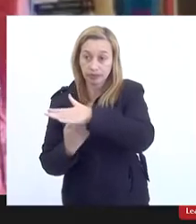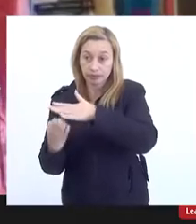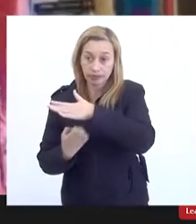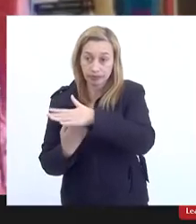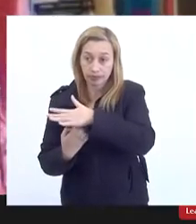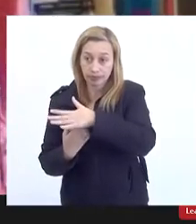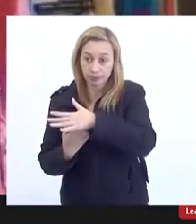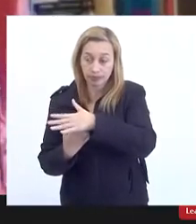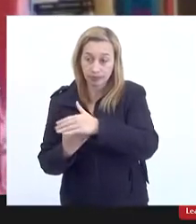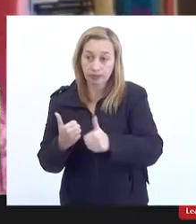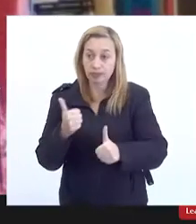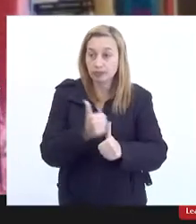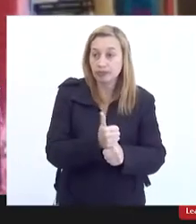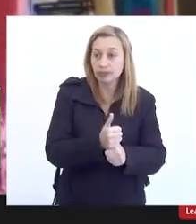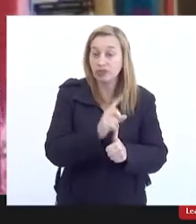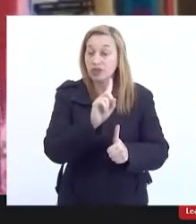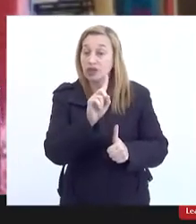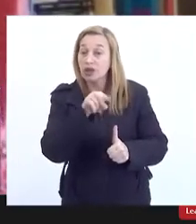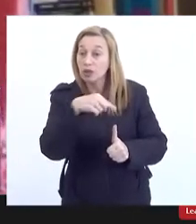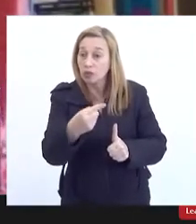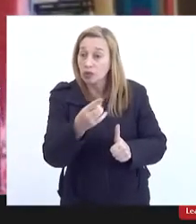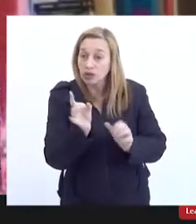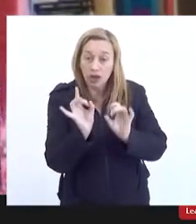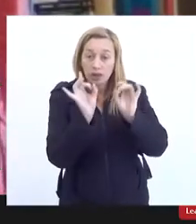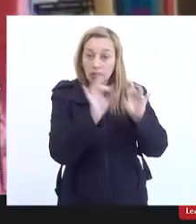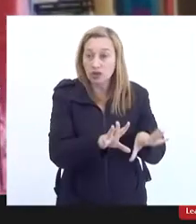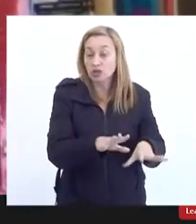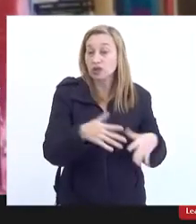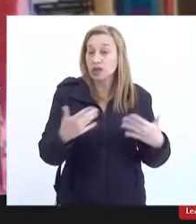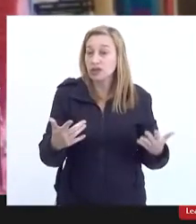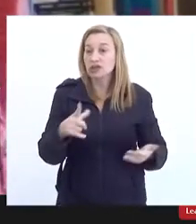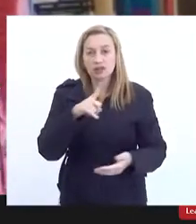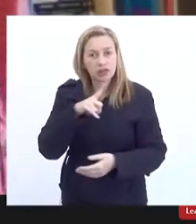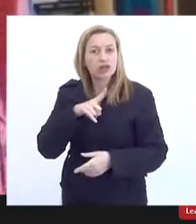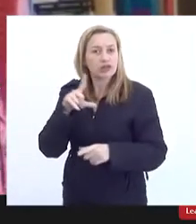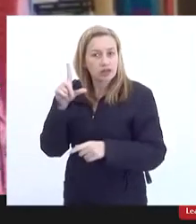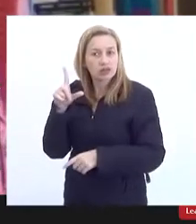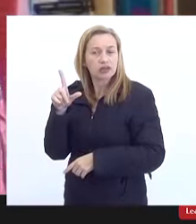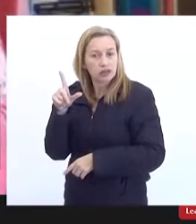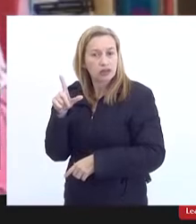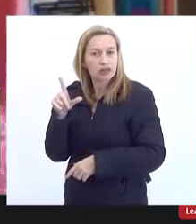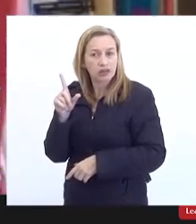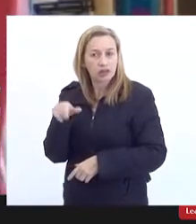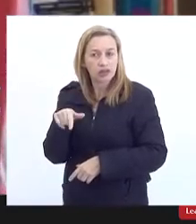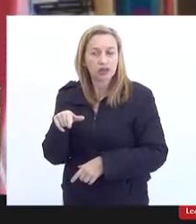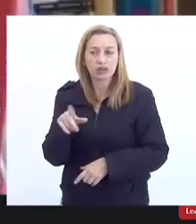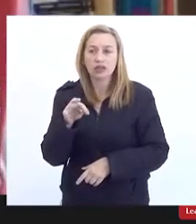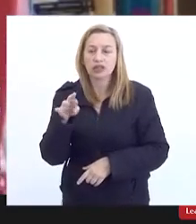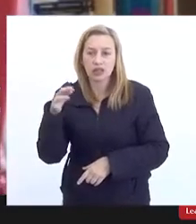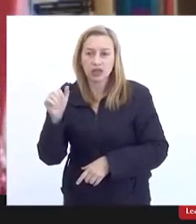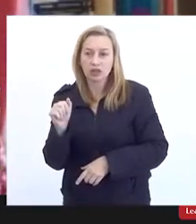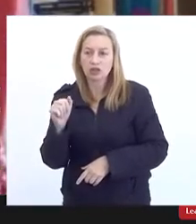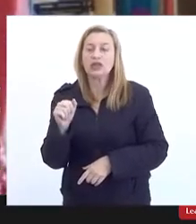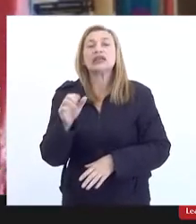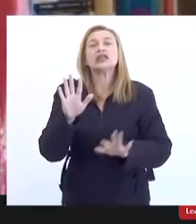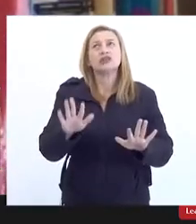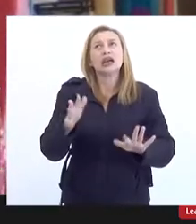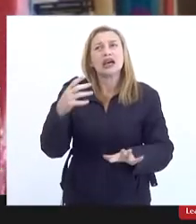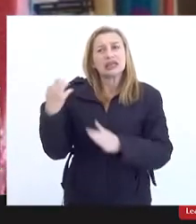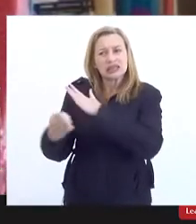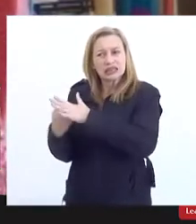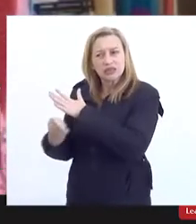abandonaram no meio do caminho porque não dava lucro. Há isso na literatura. E aí, será que essas empresas realmente vão